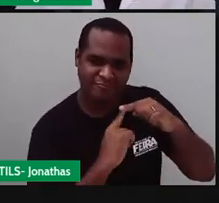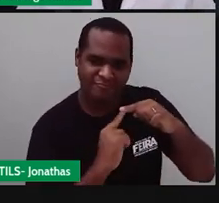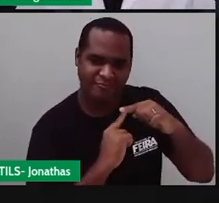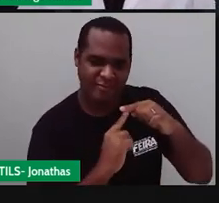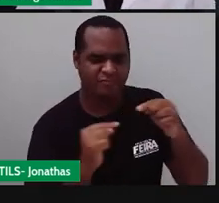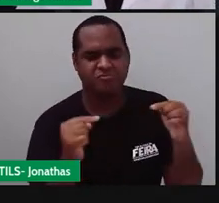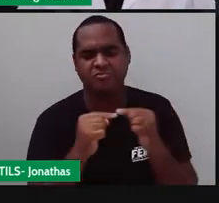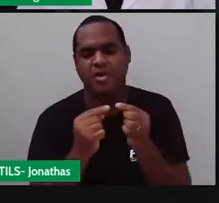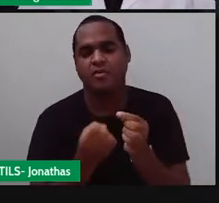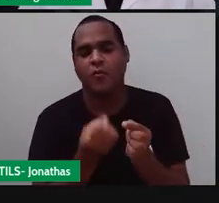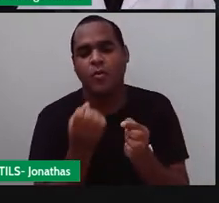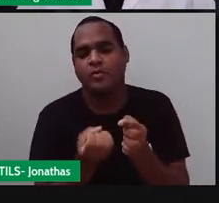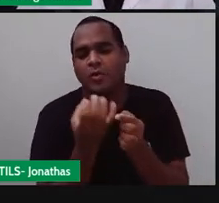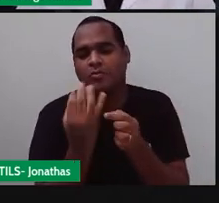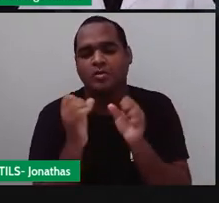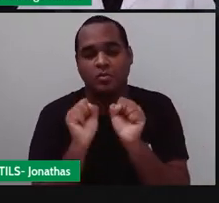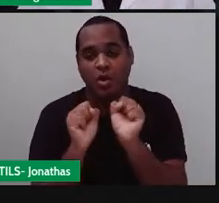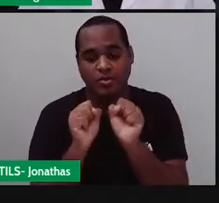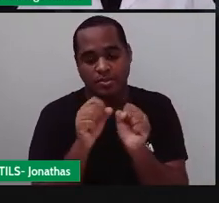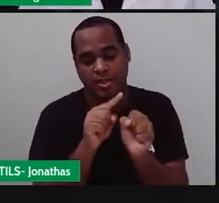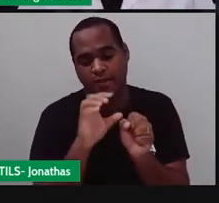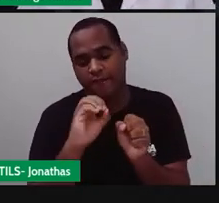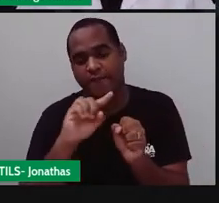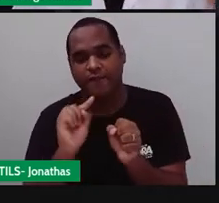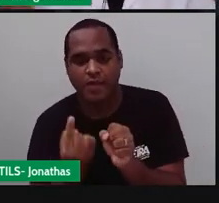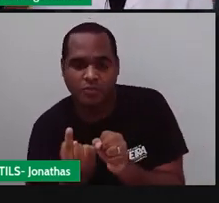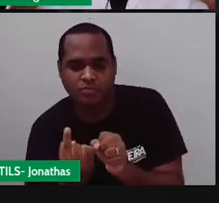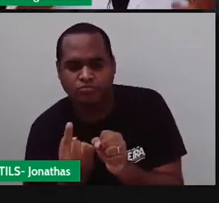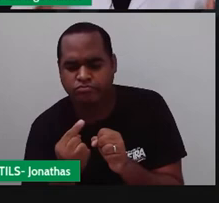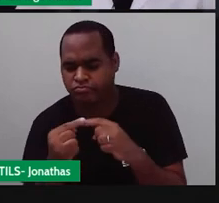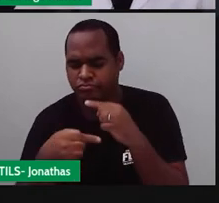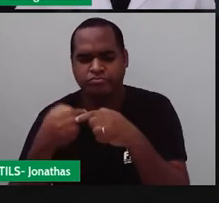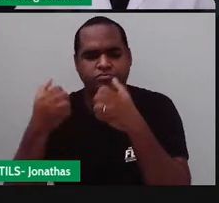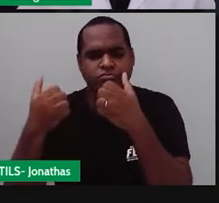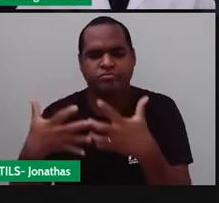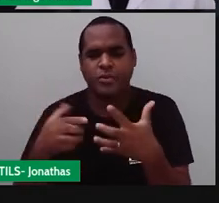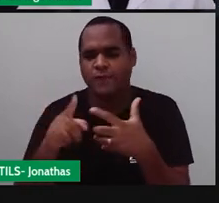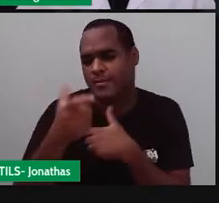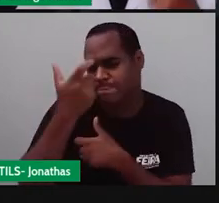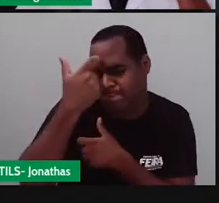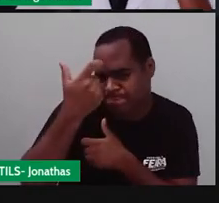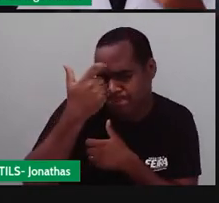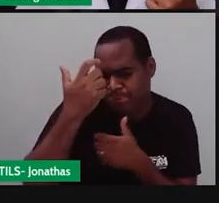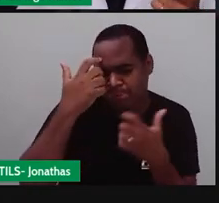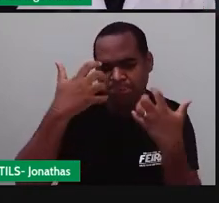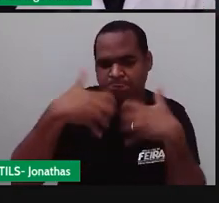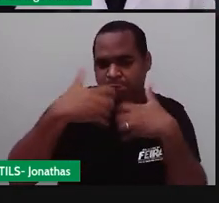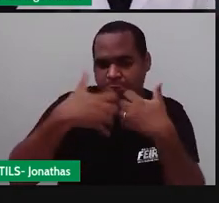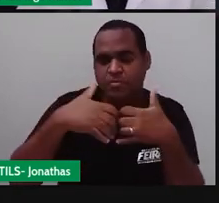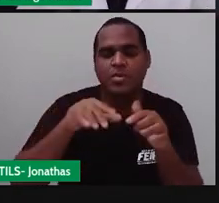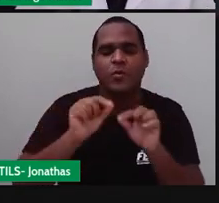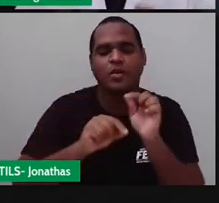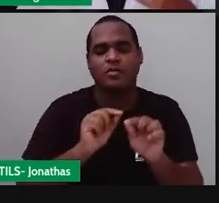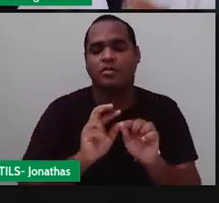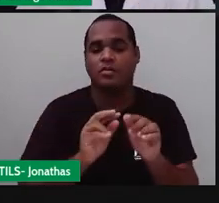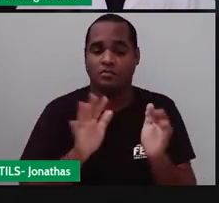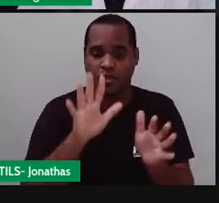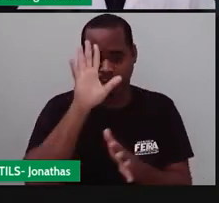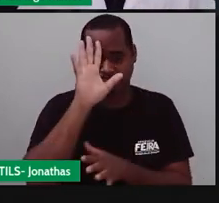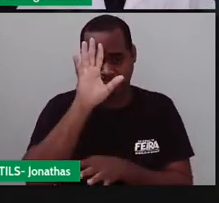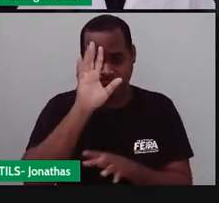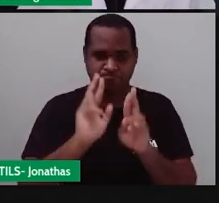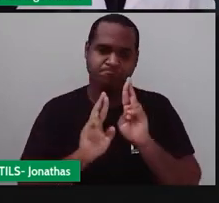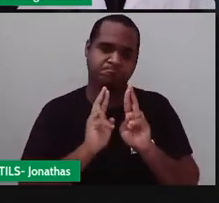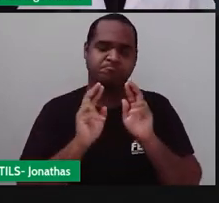algarismos precisa ficar depois da vírgula? você já raciocinou com certeza e já respondeu para você mesmo são